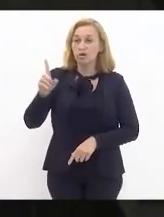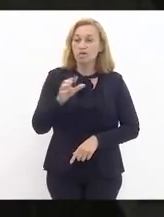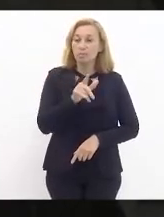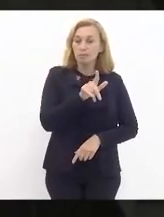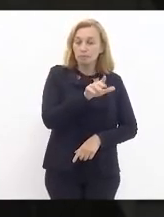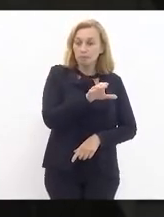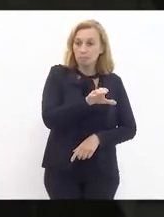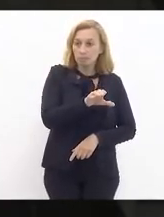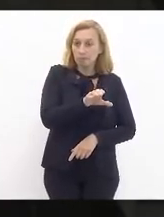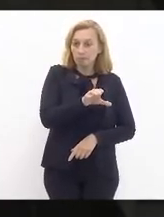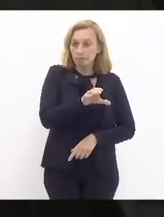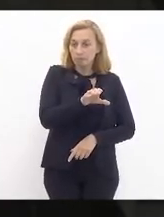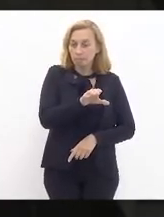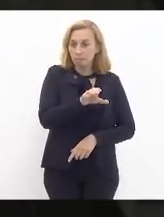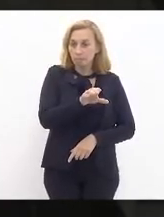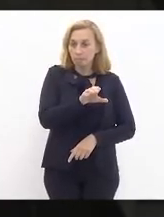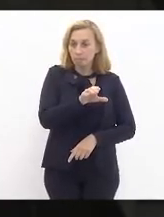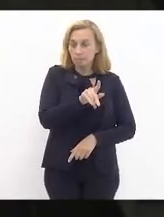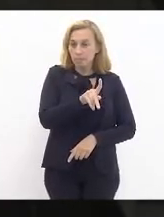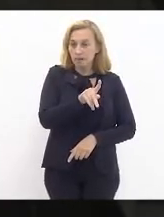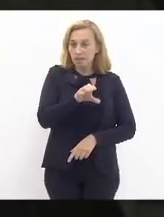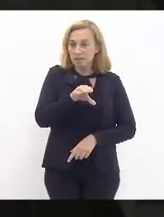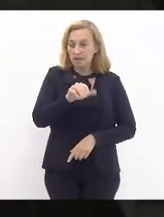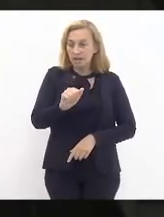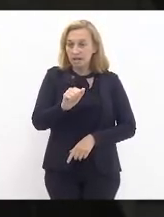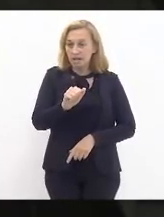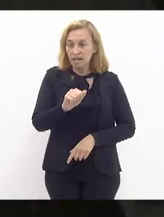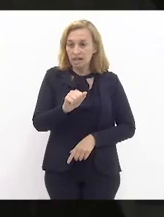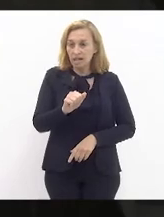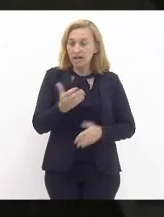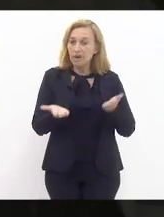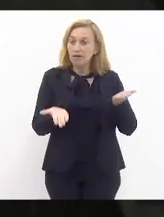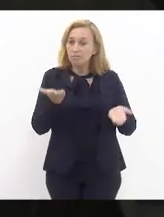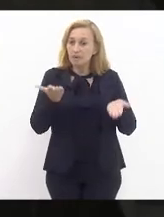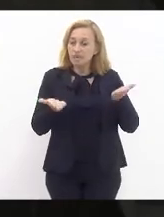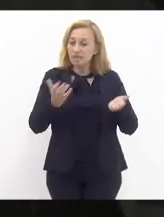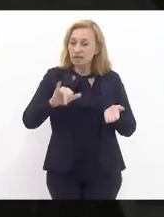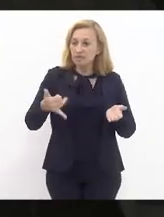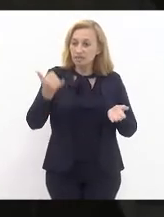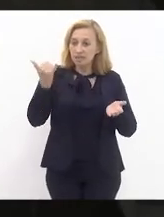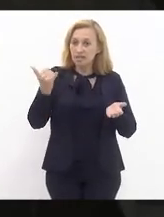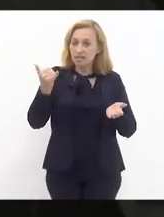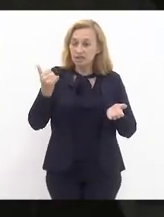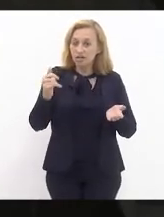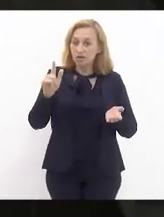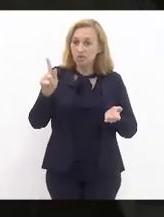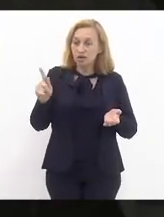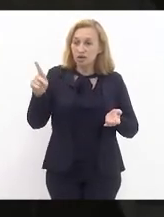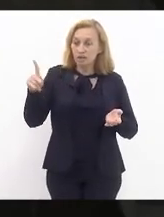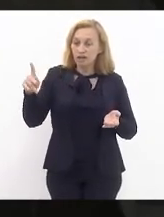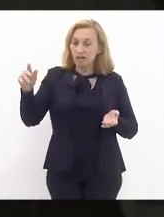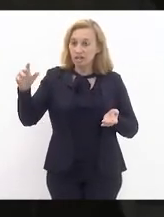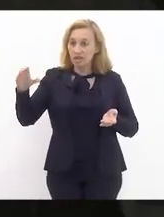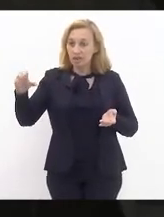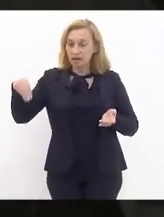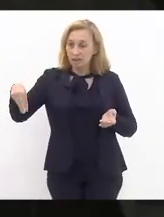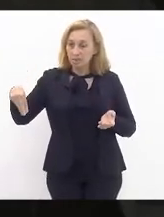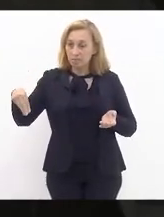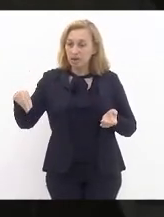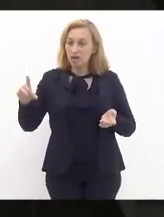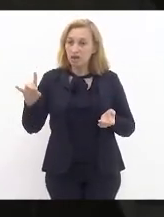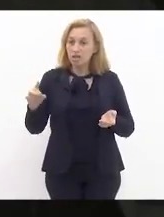O IGPM mede a evolução de uma bolsa de moedas estrangeiras. Dólar,